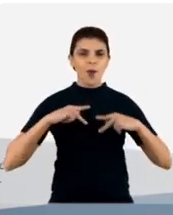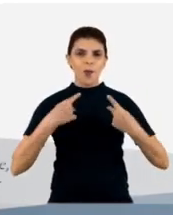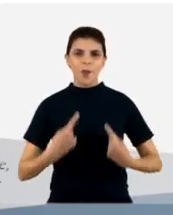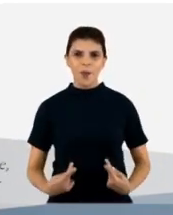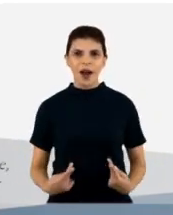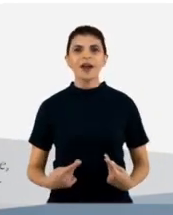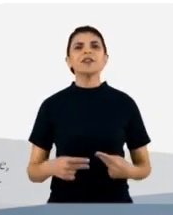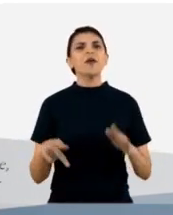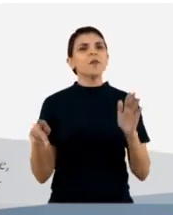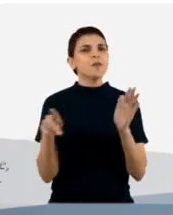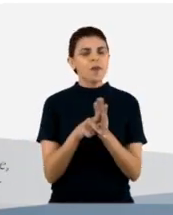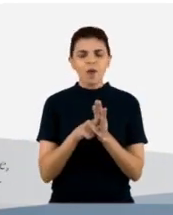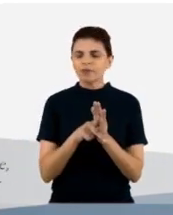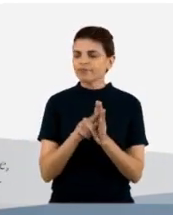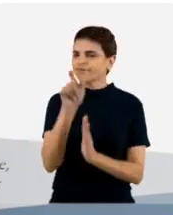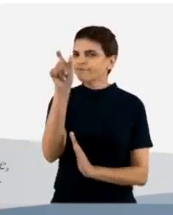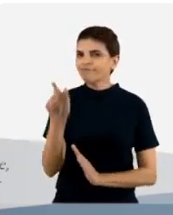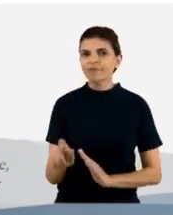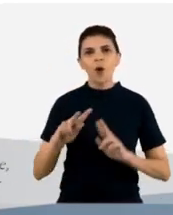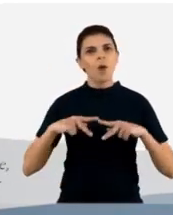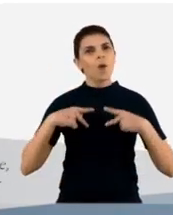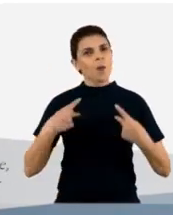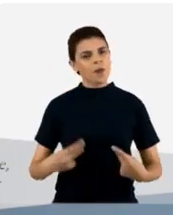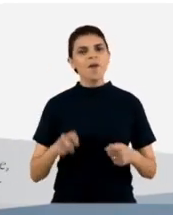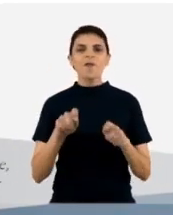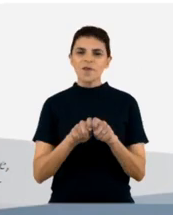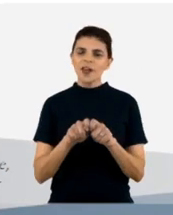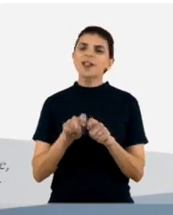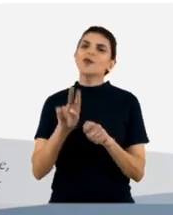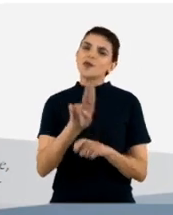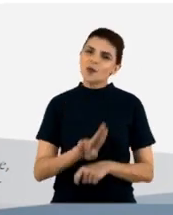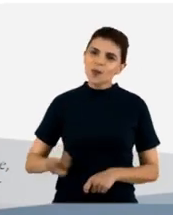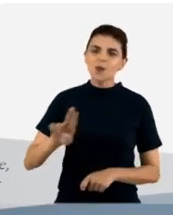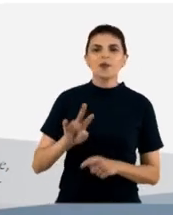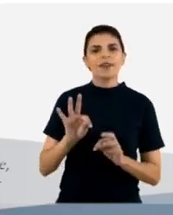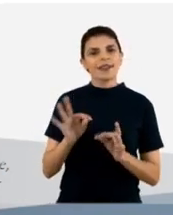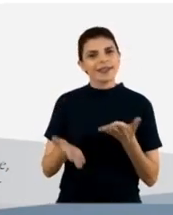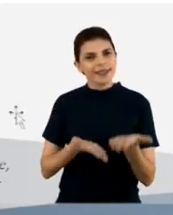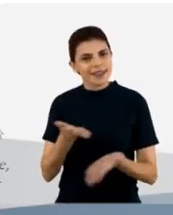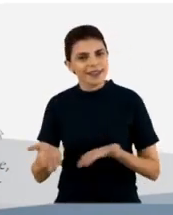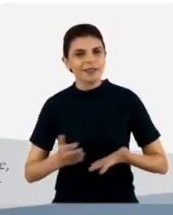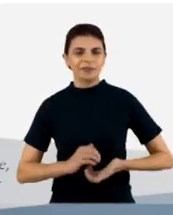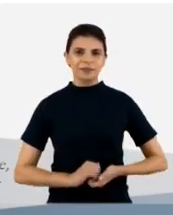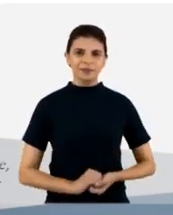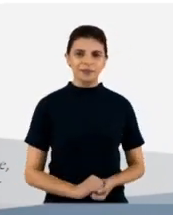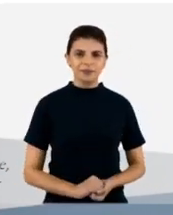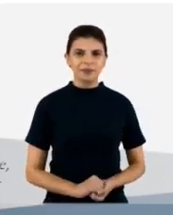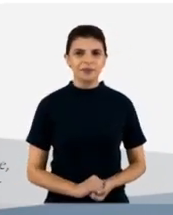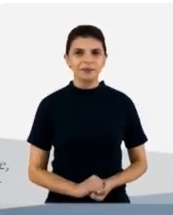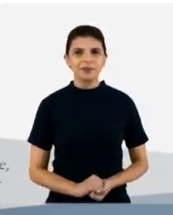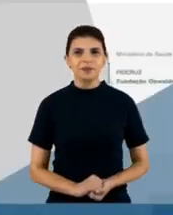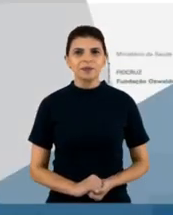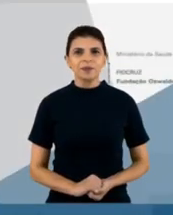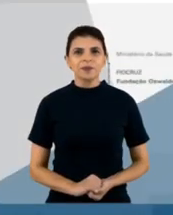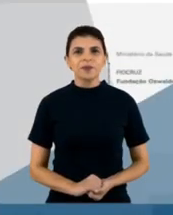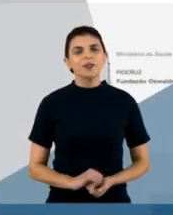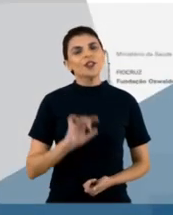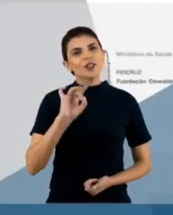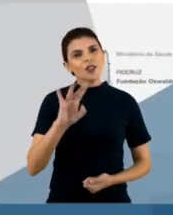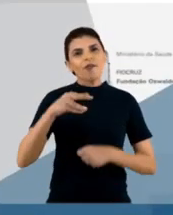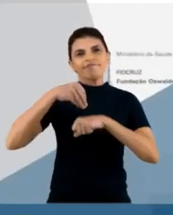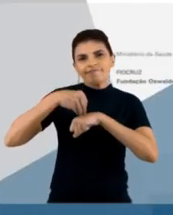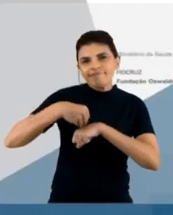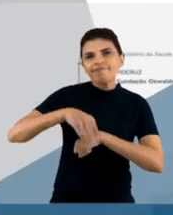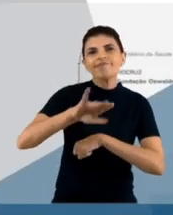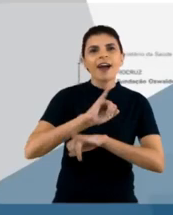eles já são completamente humanos e assim podem ser utilizados para terapia então aqui só